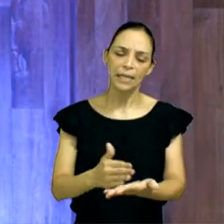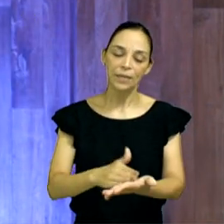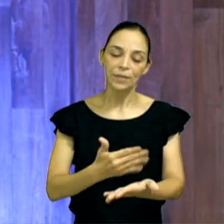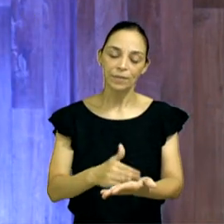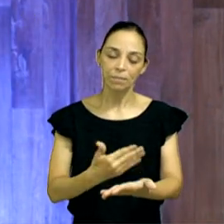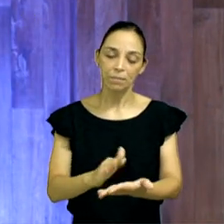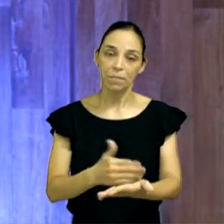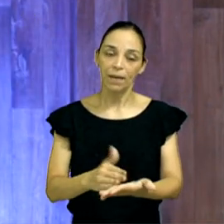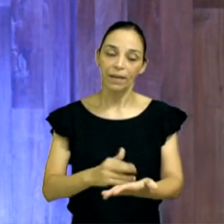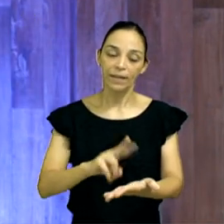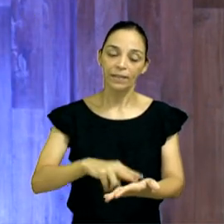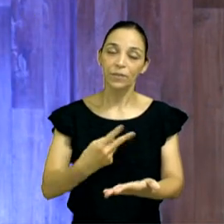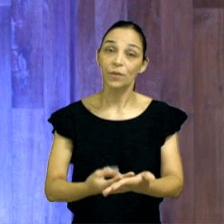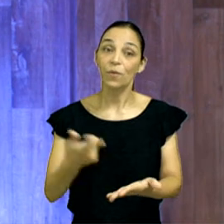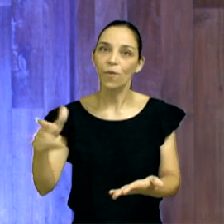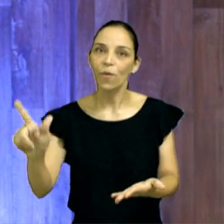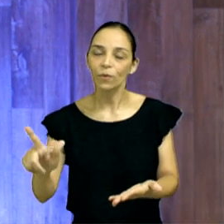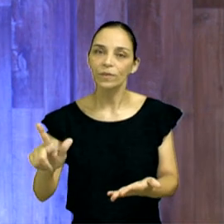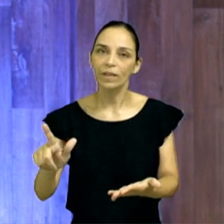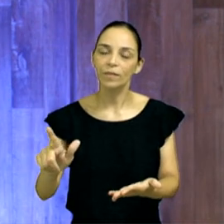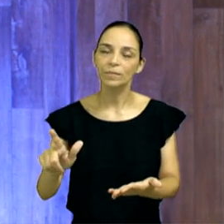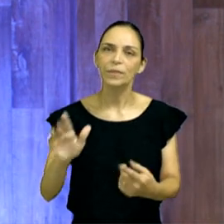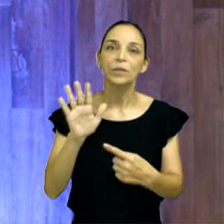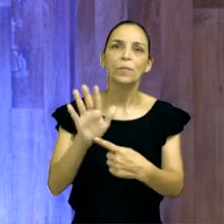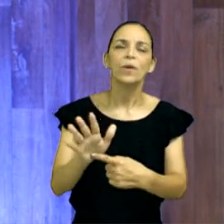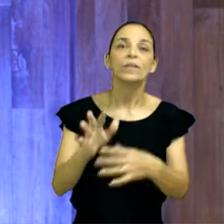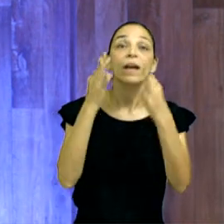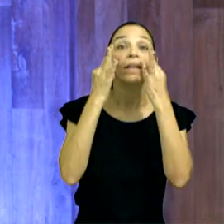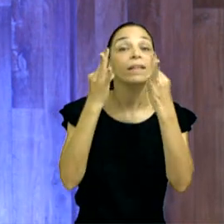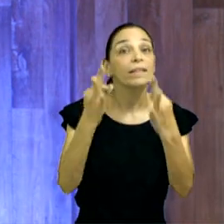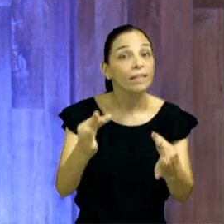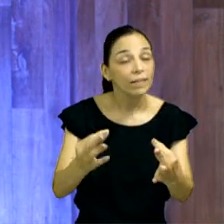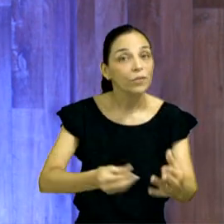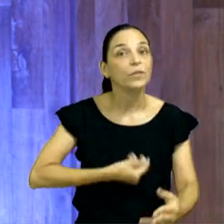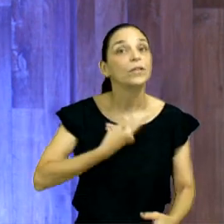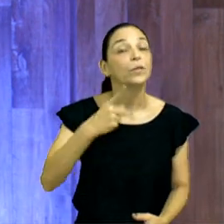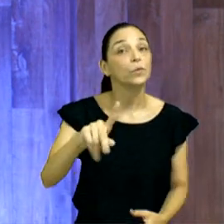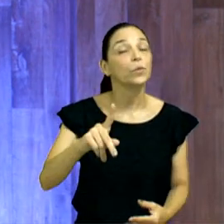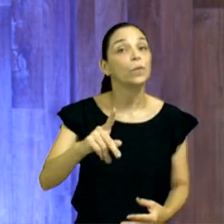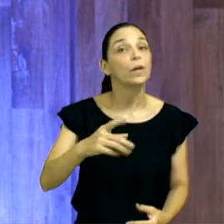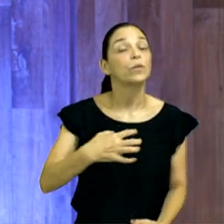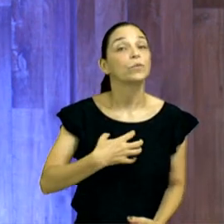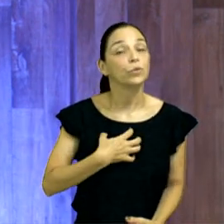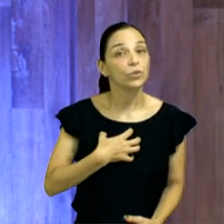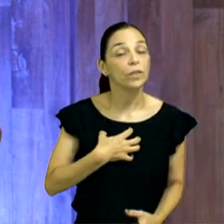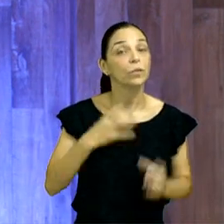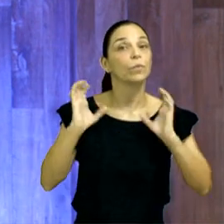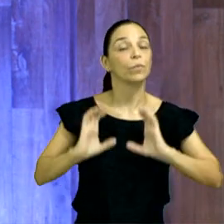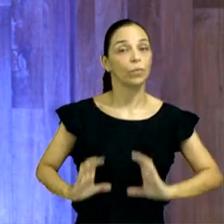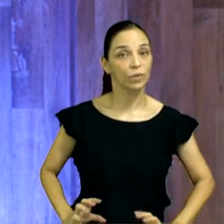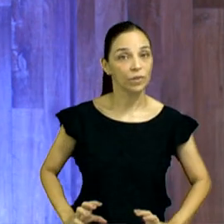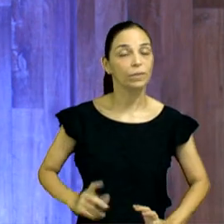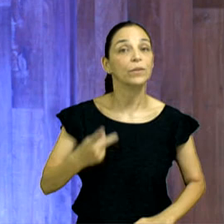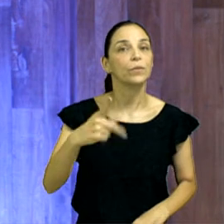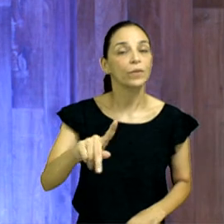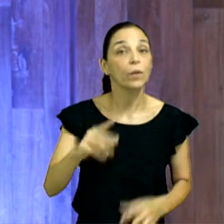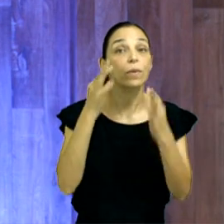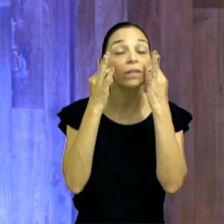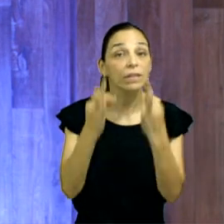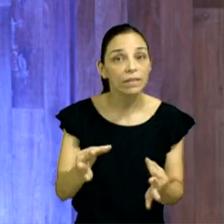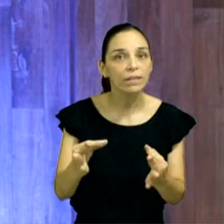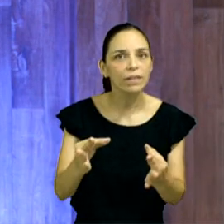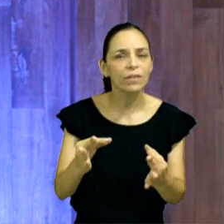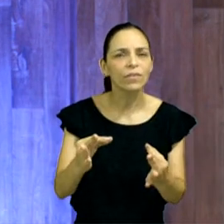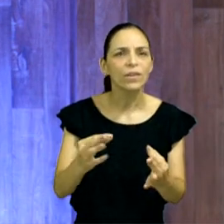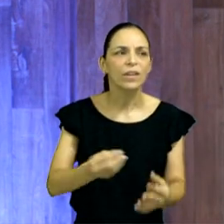Diz assim, portanto, prestem atenção na sua maneira de viver. Prestem atenção na sua maneira de viver. Não